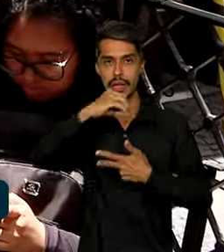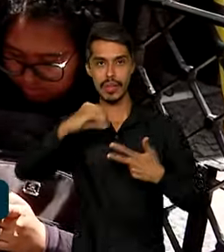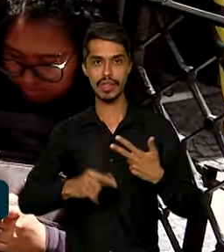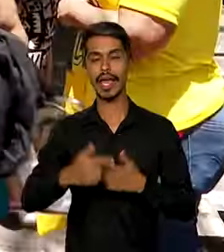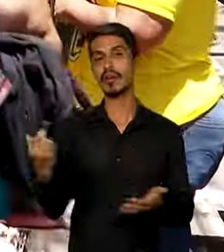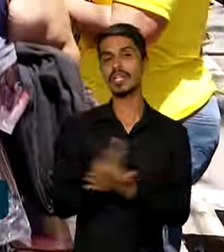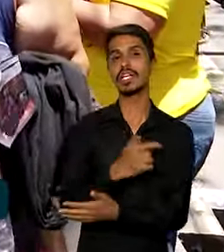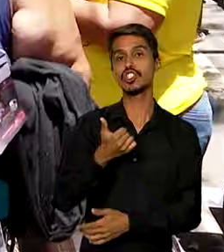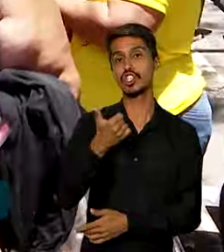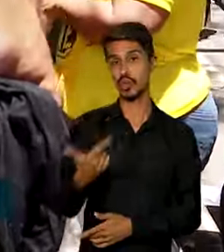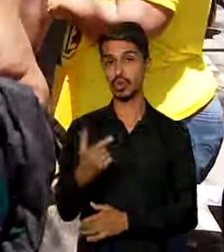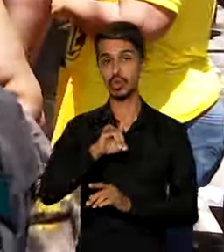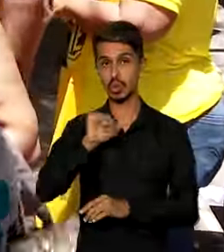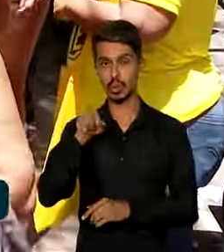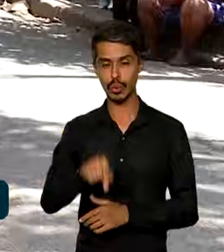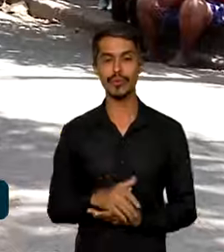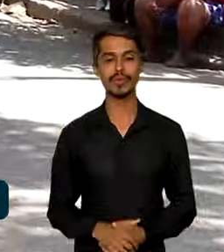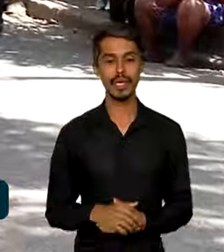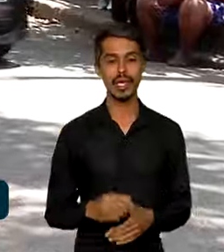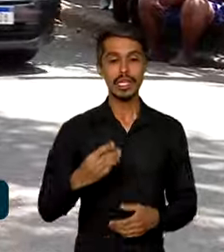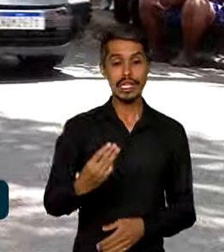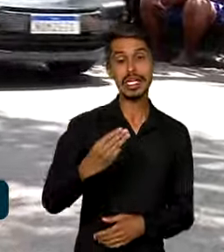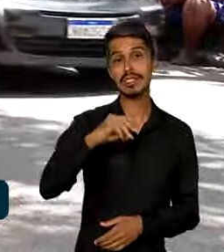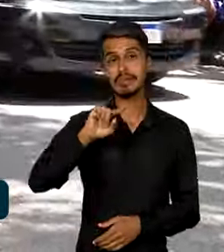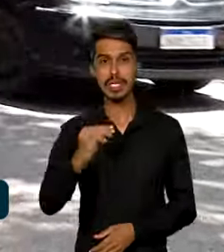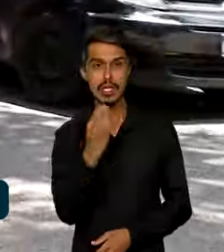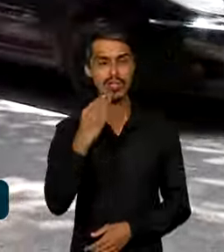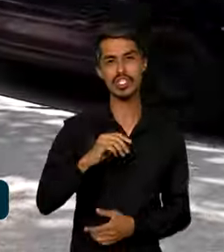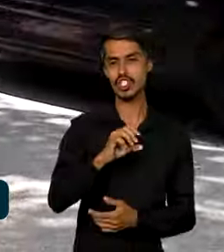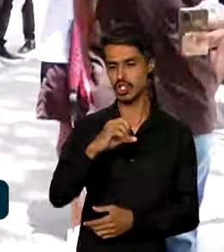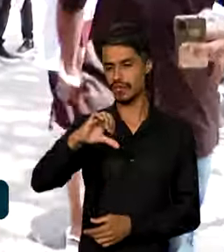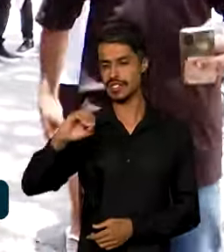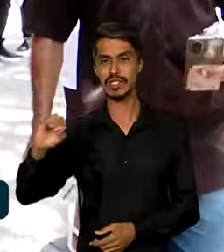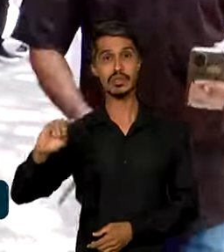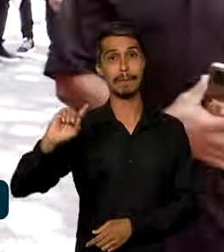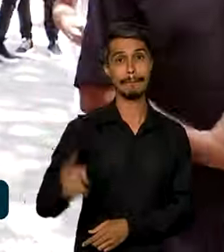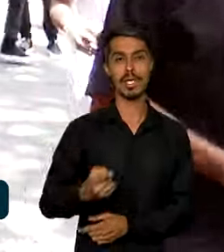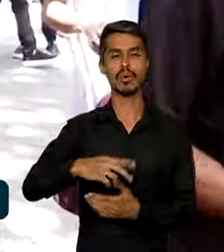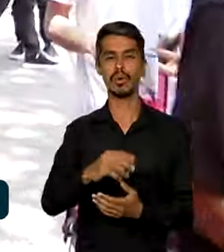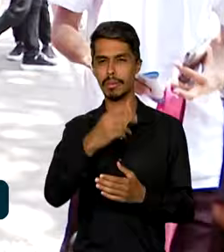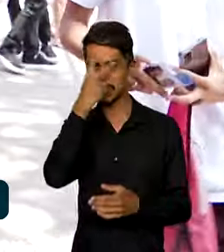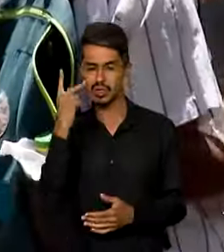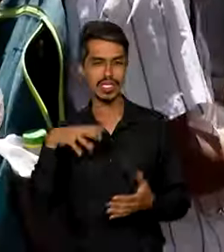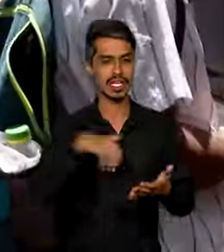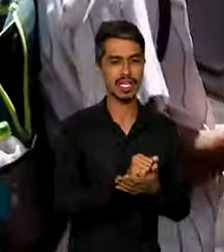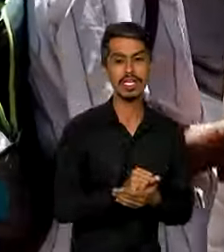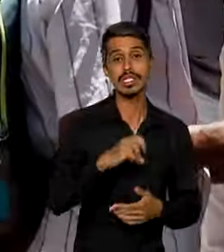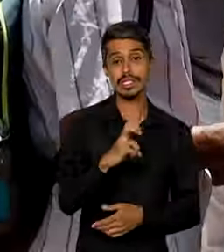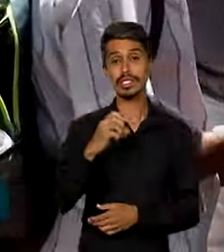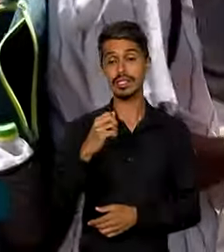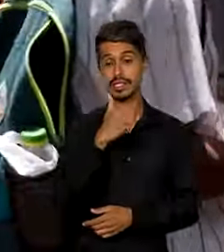12. Dos mais de 3 milhões e 900 mil inscritos originalmente, cerca de 858 mil